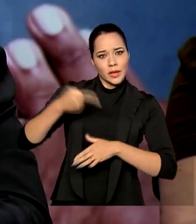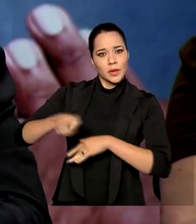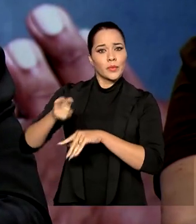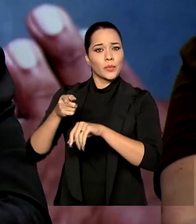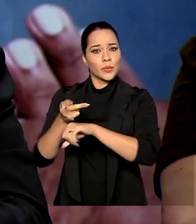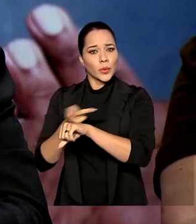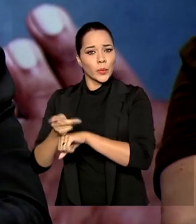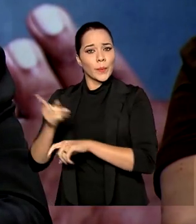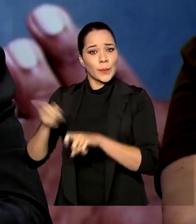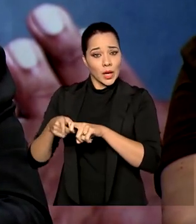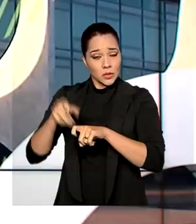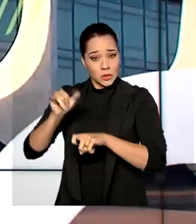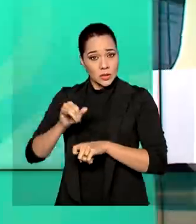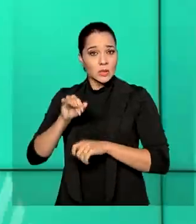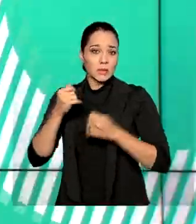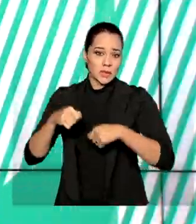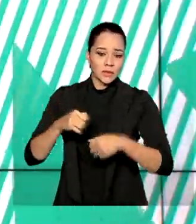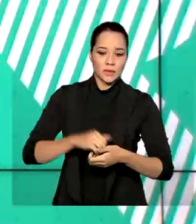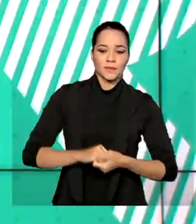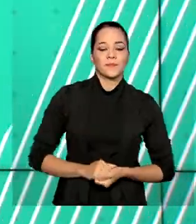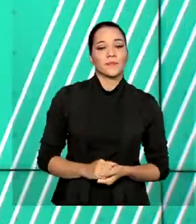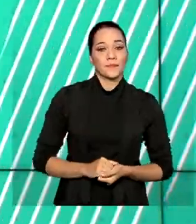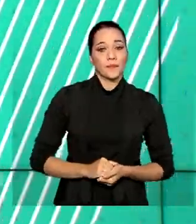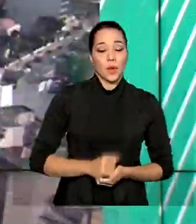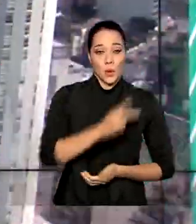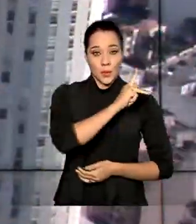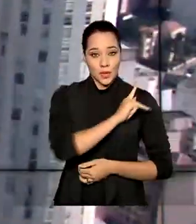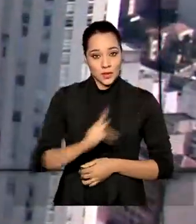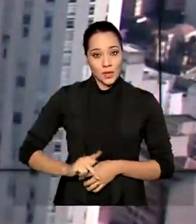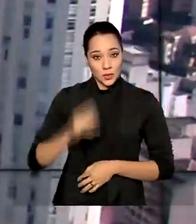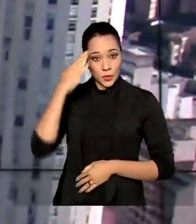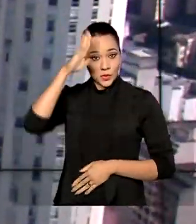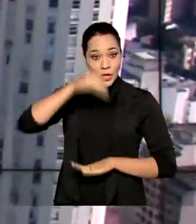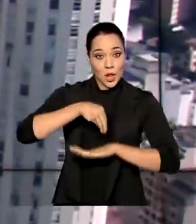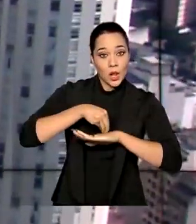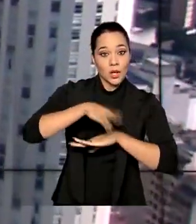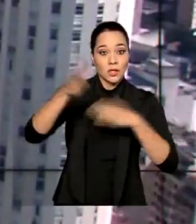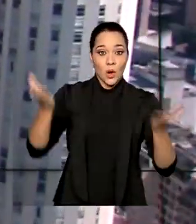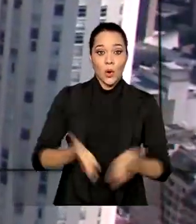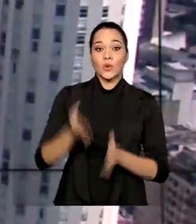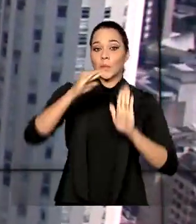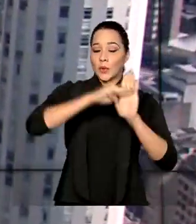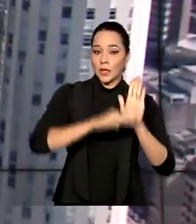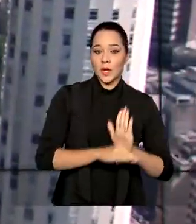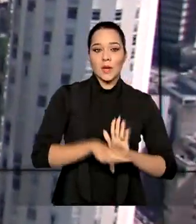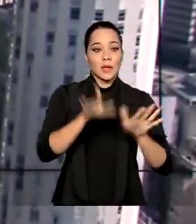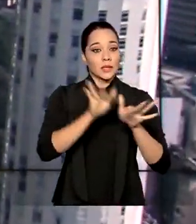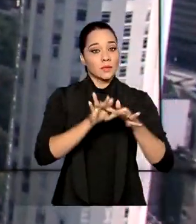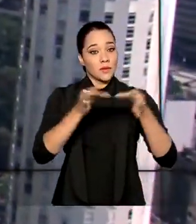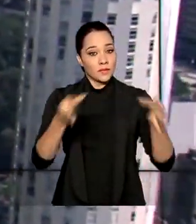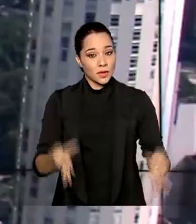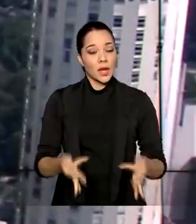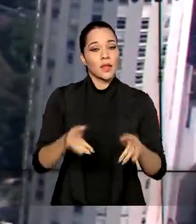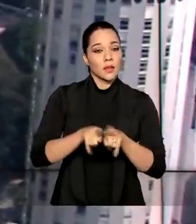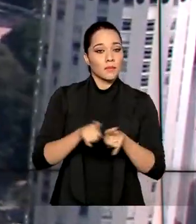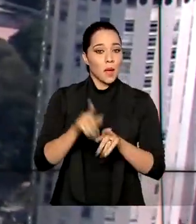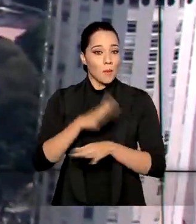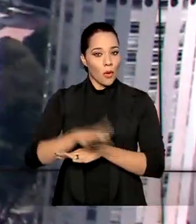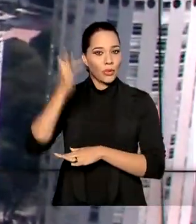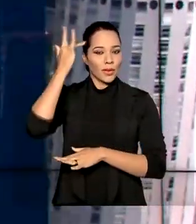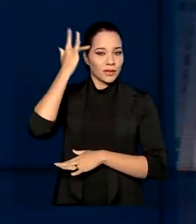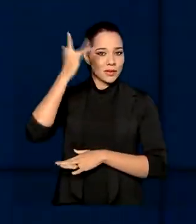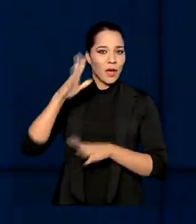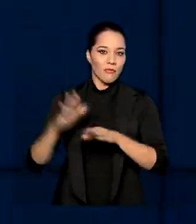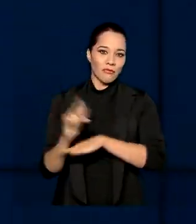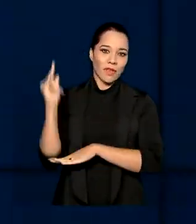rápido possível quando achar que deva. O presidente Jair Bolsonaro lança hoje um programa para simplificar e modernizar